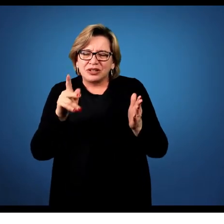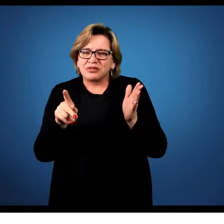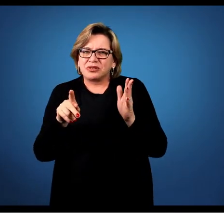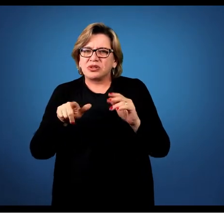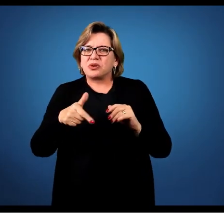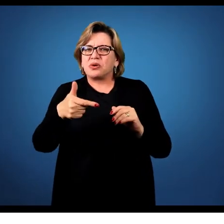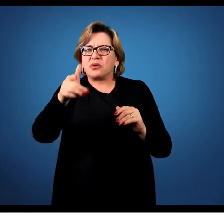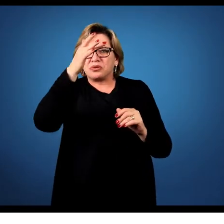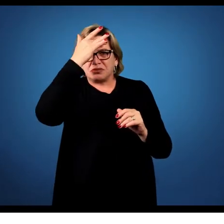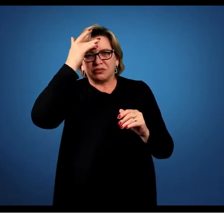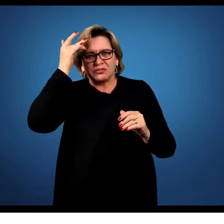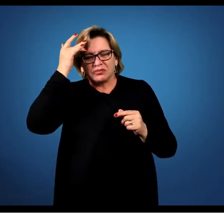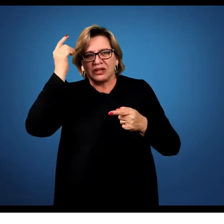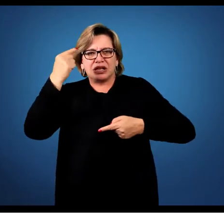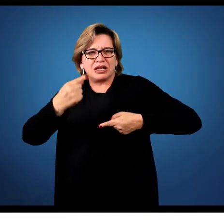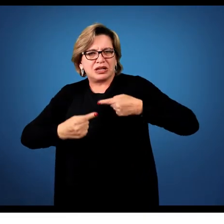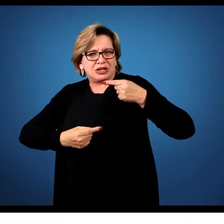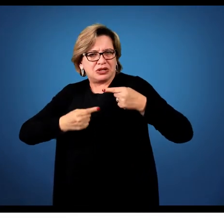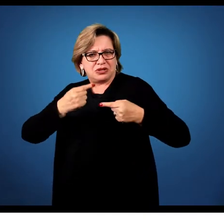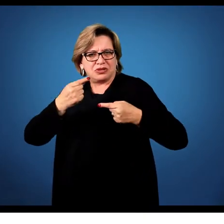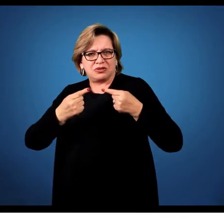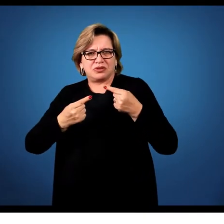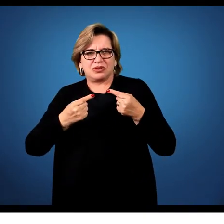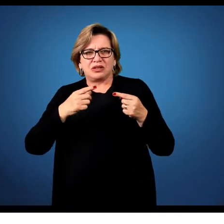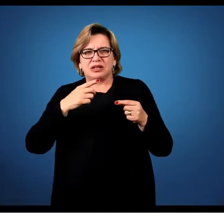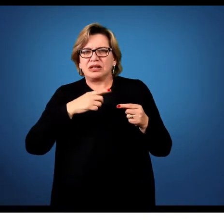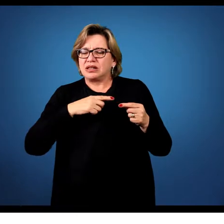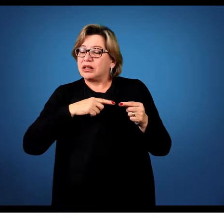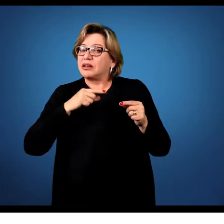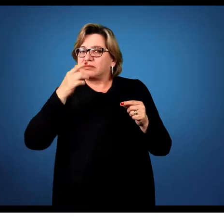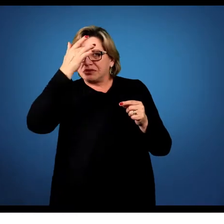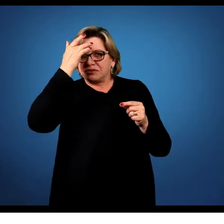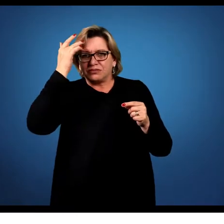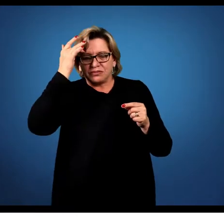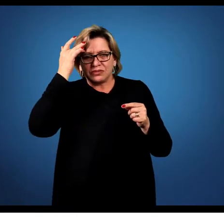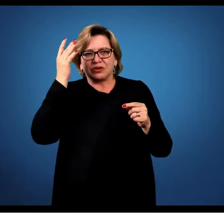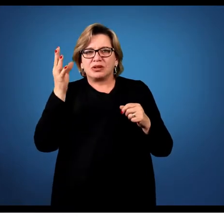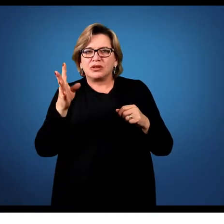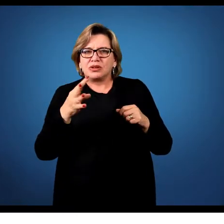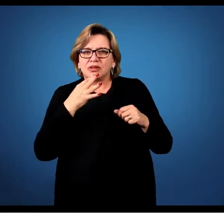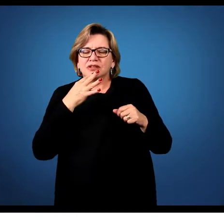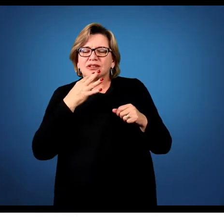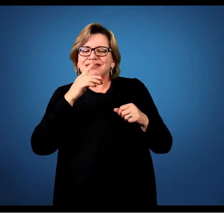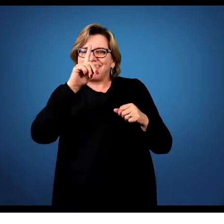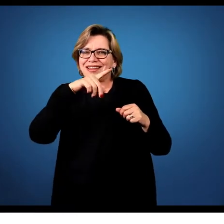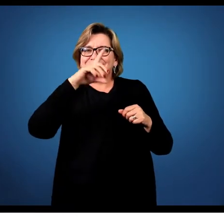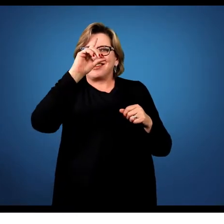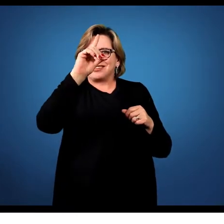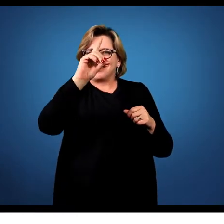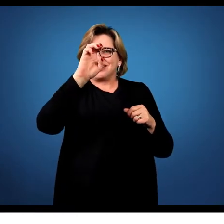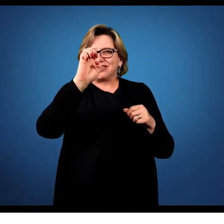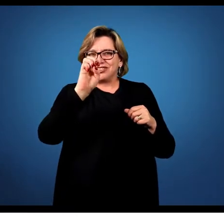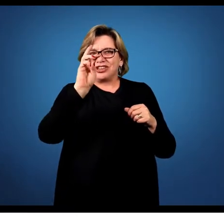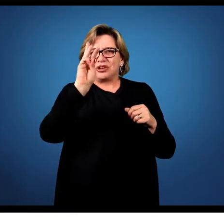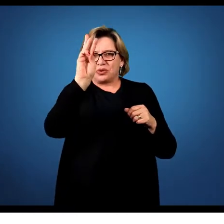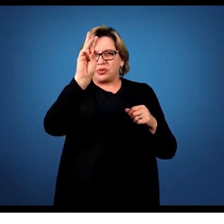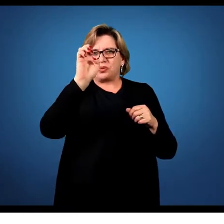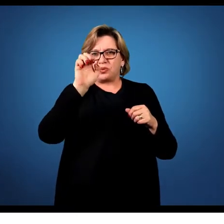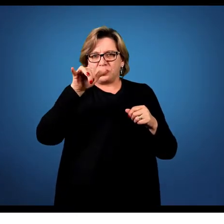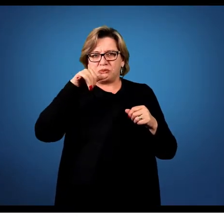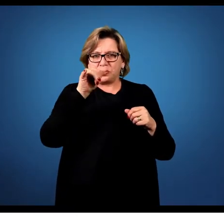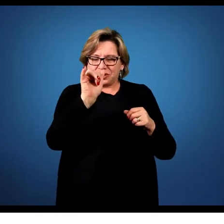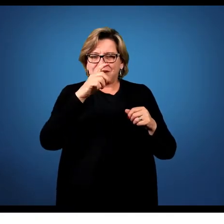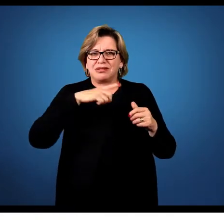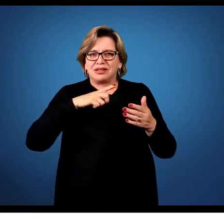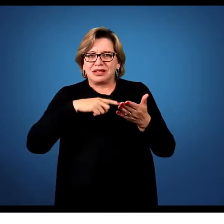discutem isso, a gente tem um dos mais conhecidos que é o próprio Dewey, que também escreve. Ele tem um livro bem bacana que fala sobre arte